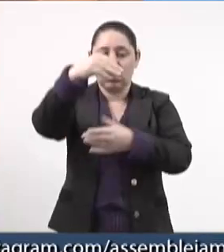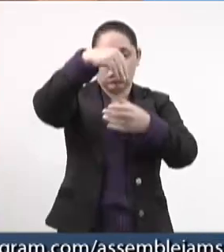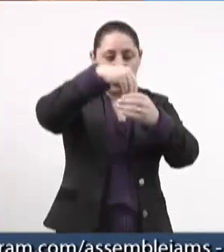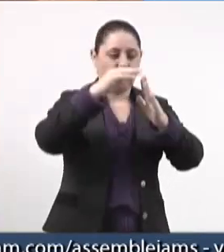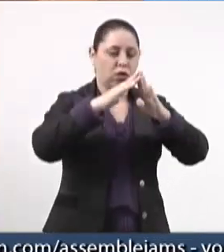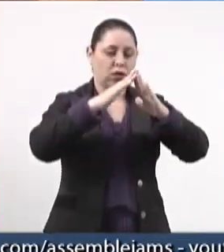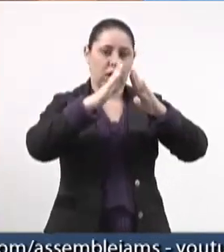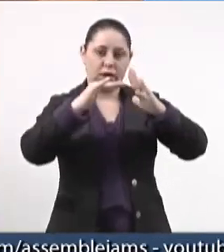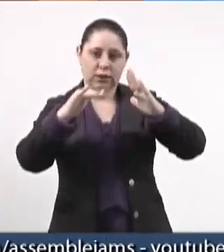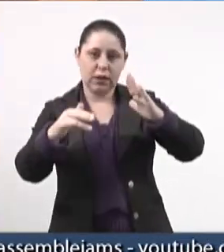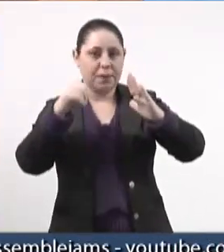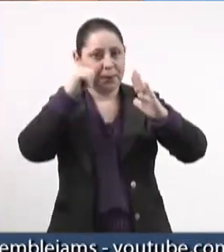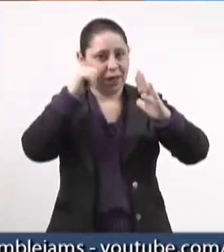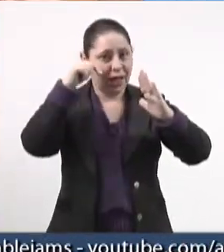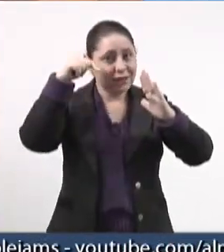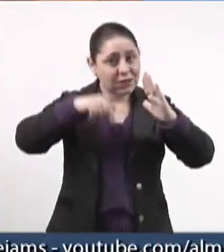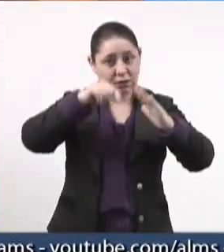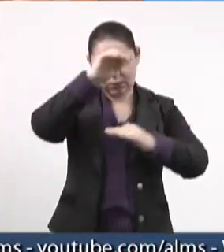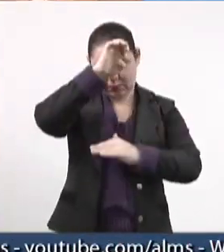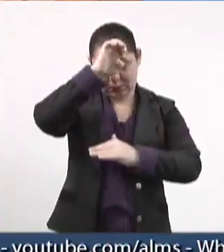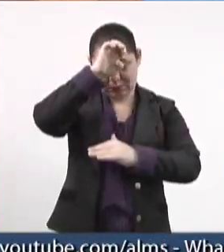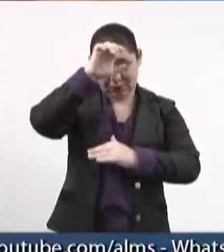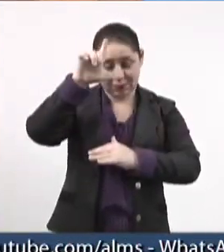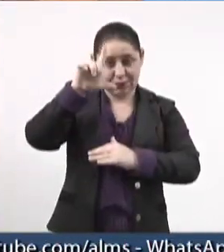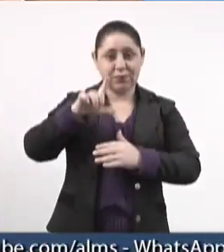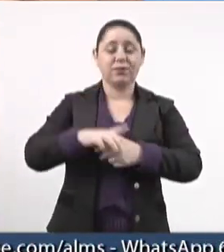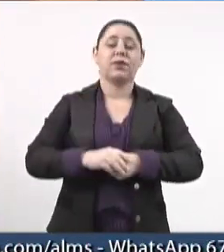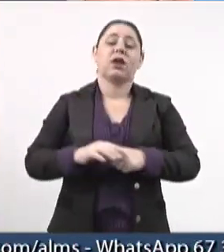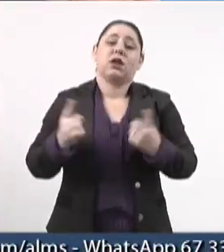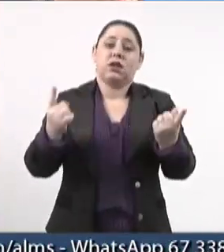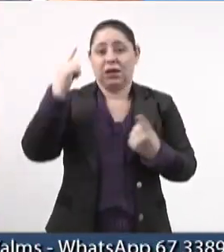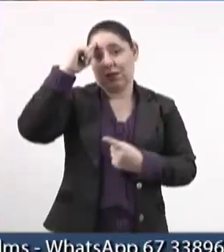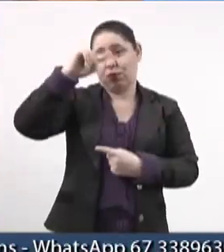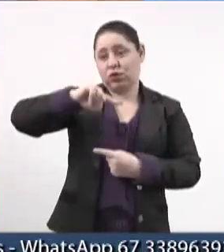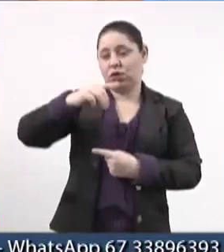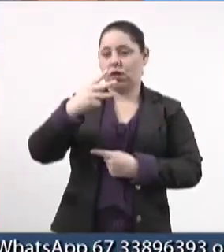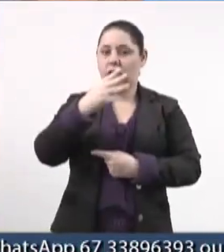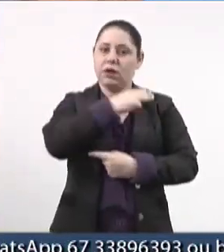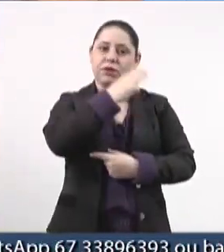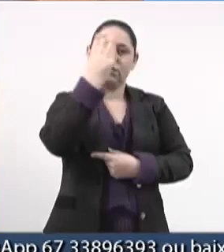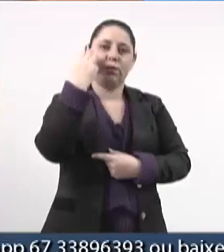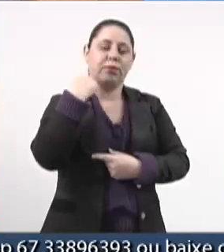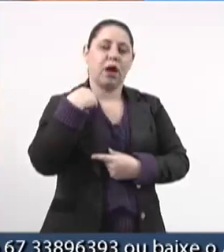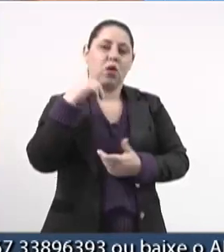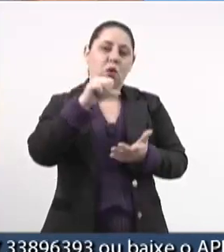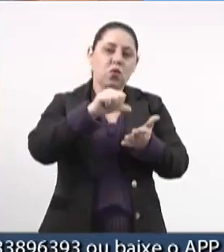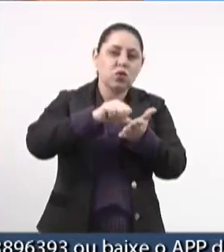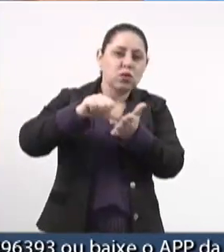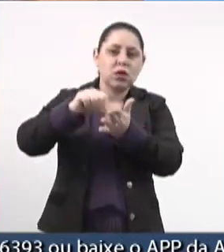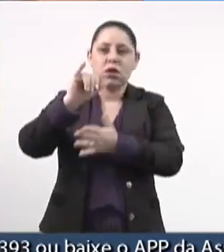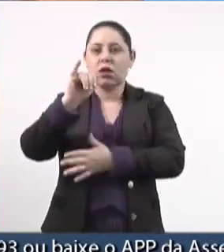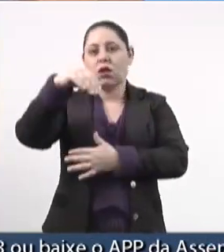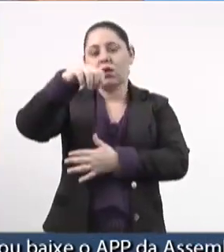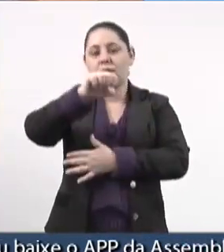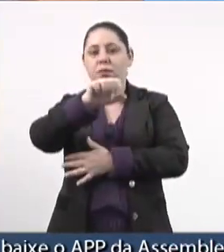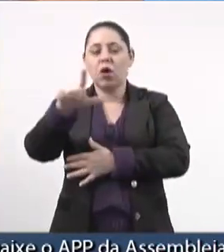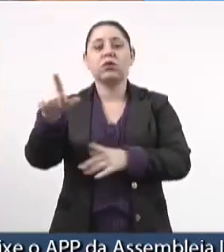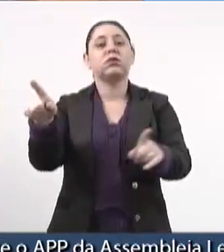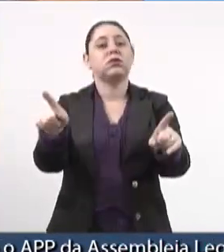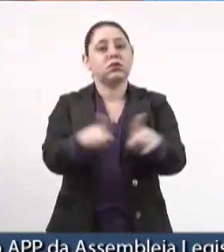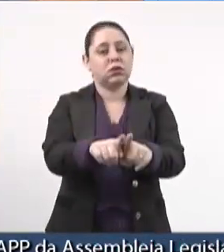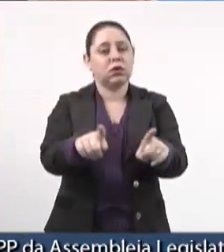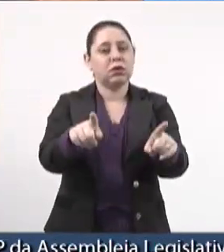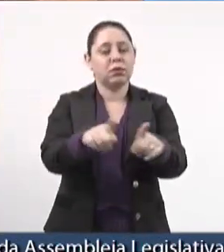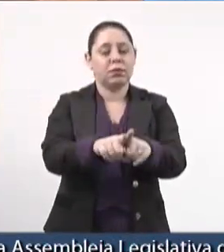Casa da Mulher Brasileira e em seguida, no dia 3 de maio, uma unidade do IMOL também